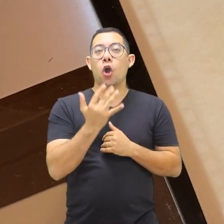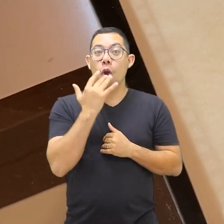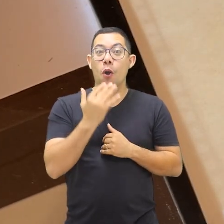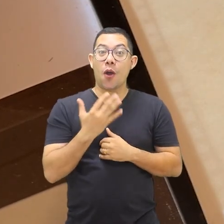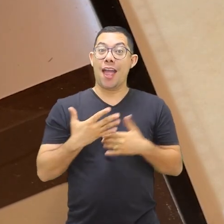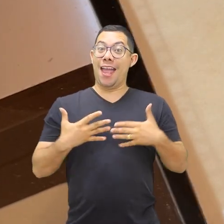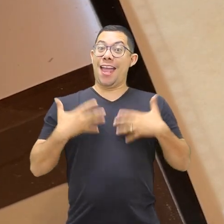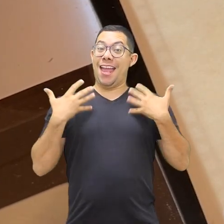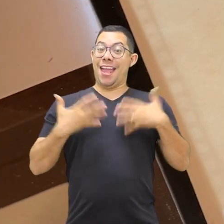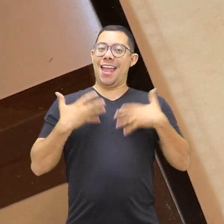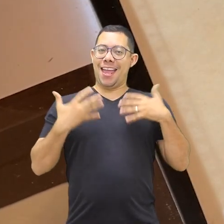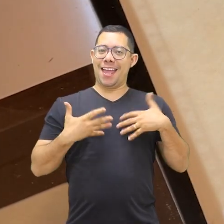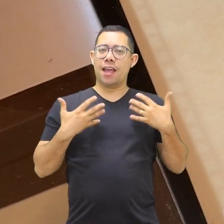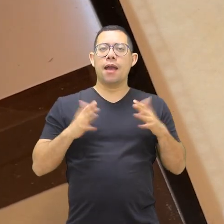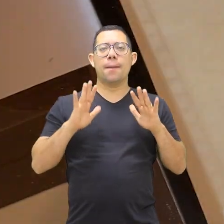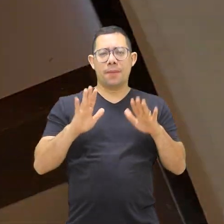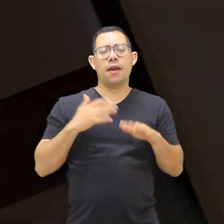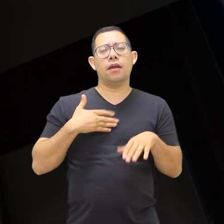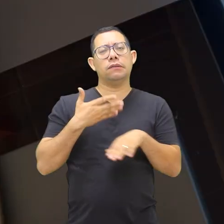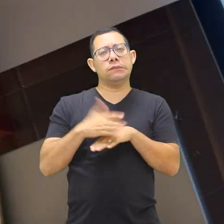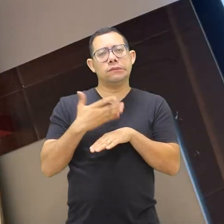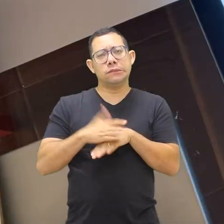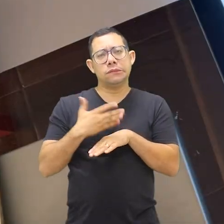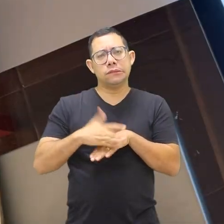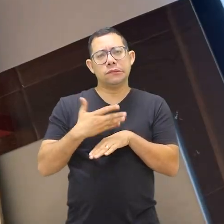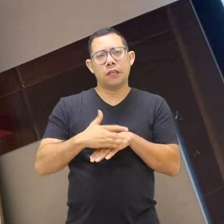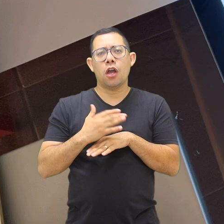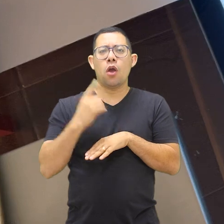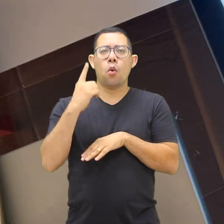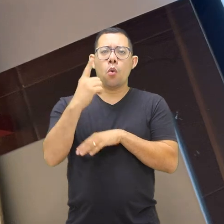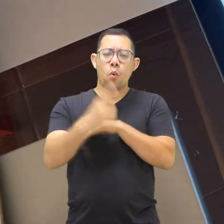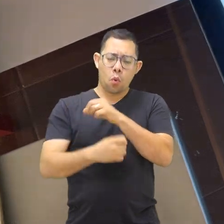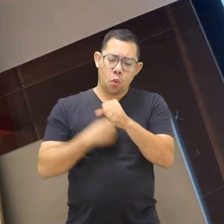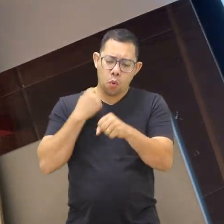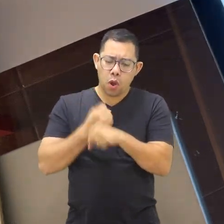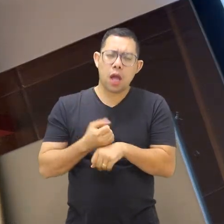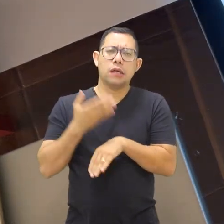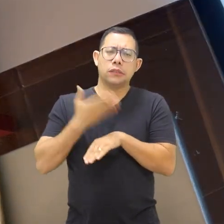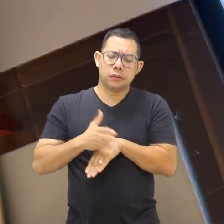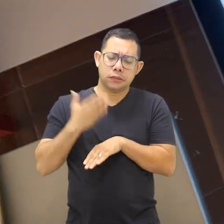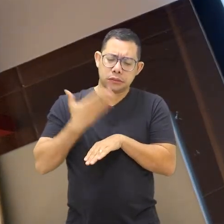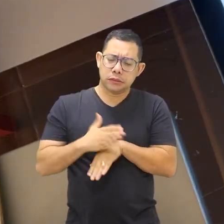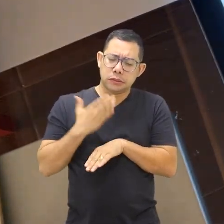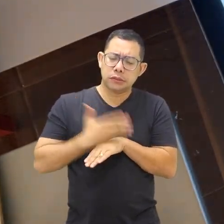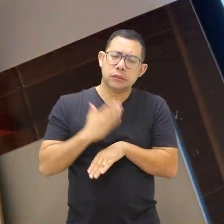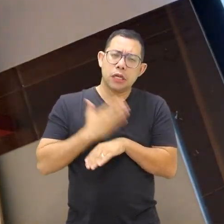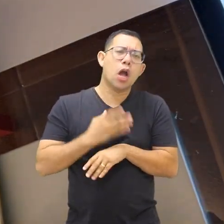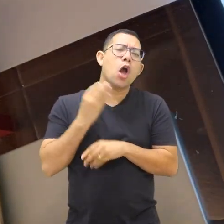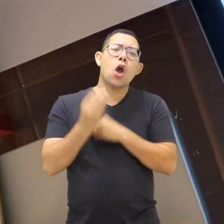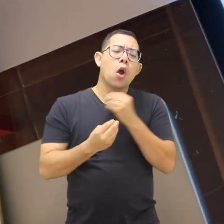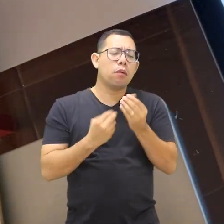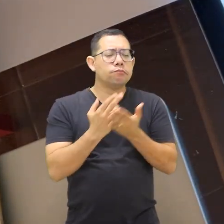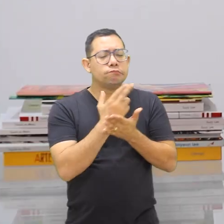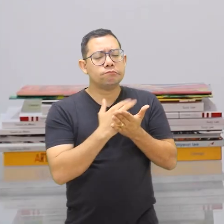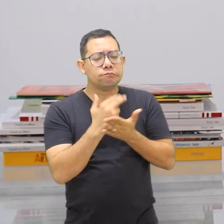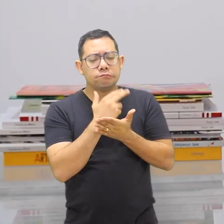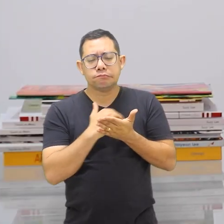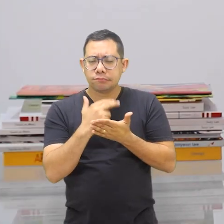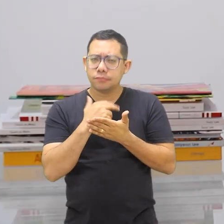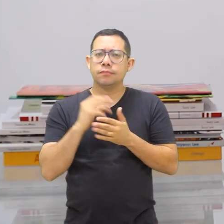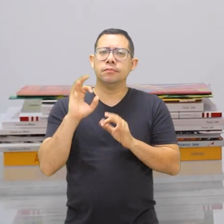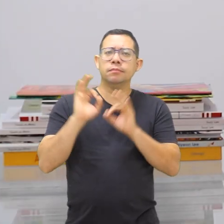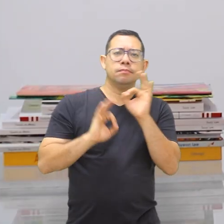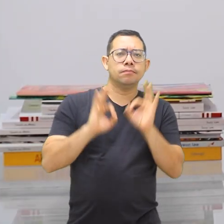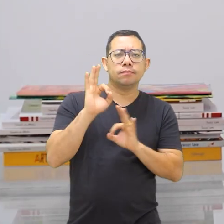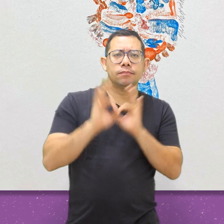e alegres. Mas para chegar nessa escolha de técnica, eu estudei por quase um ano essas possibilidades de ilustração. Eu comecei